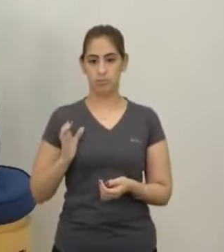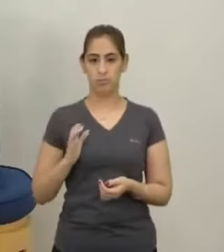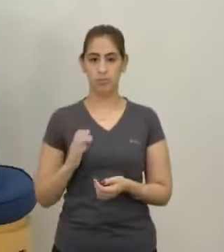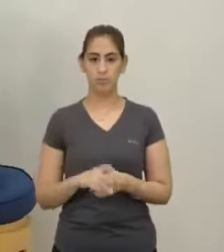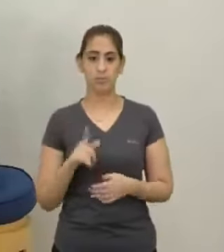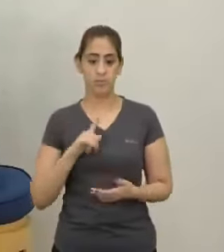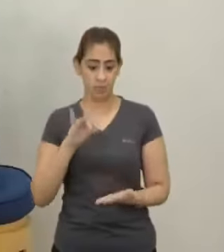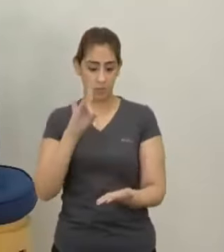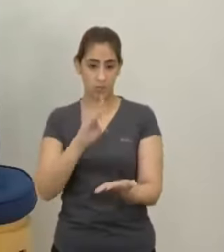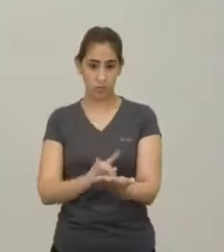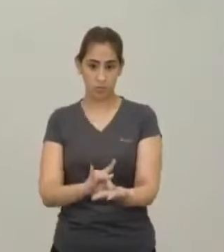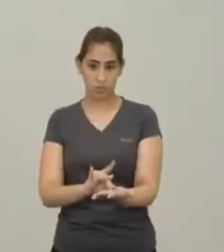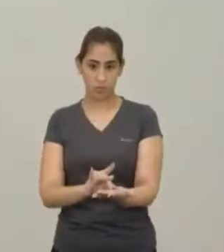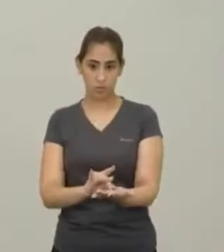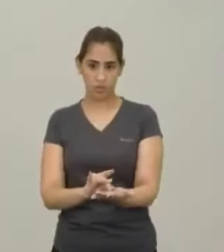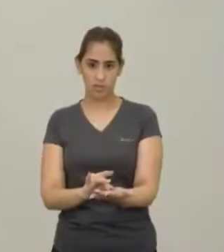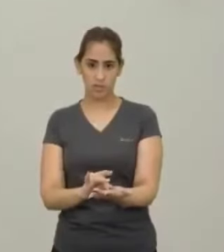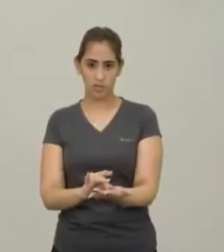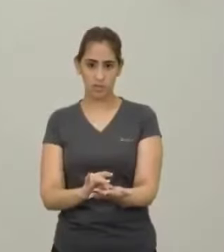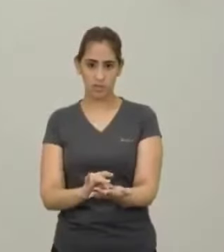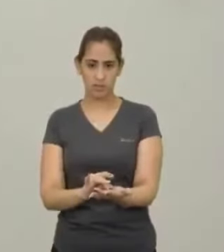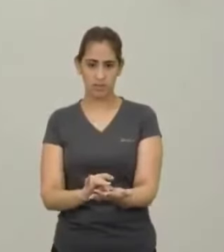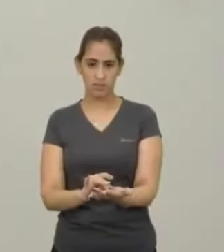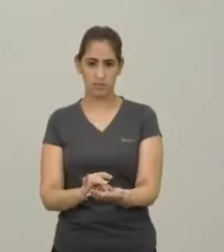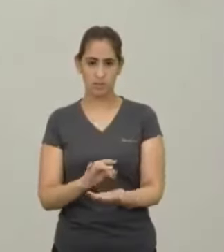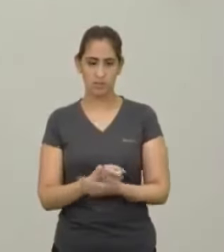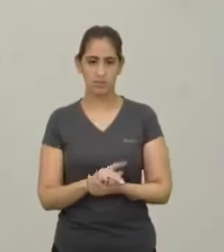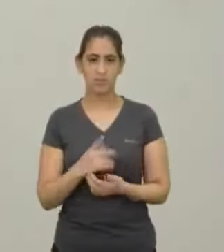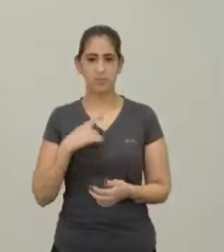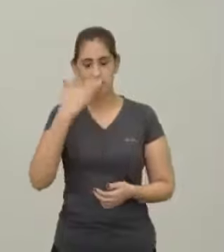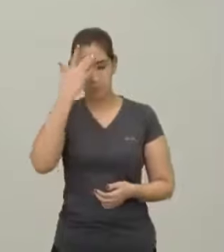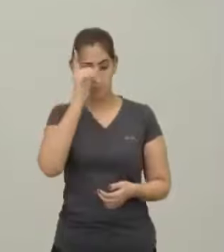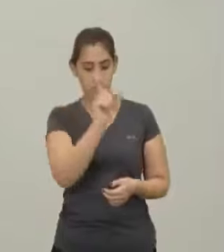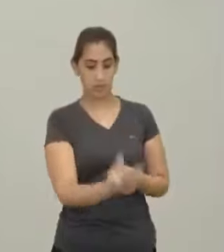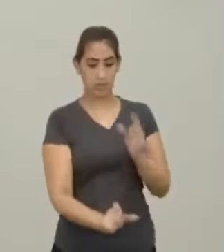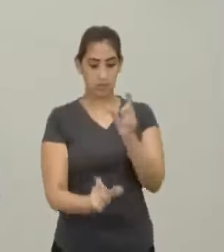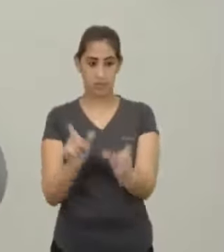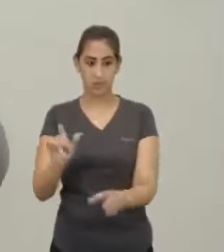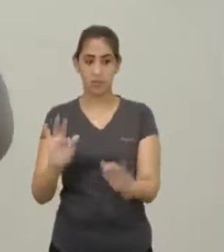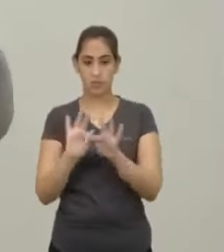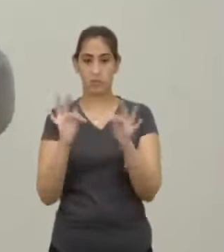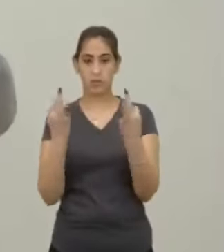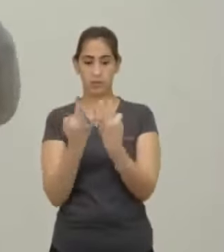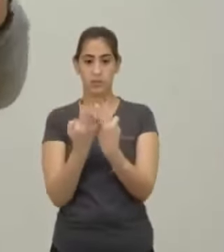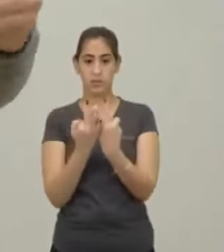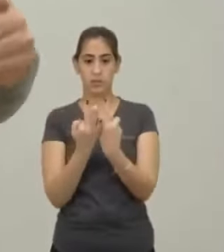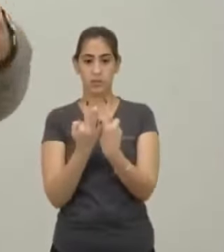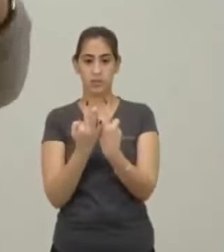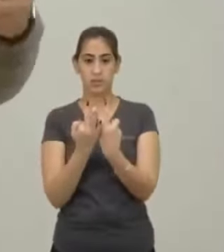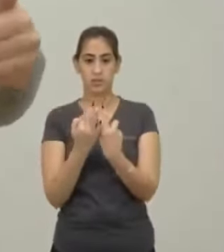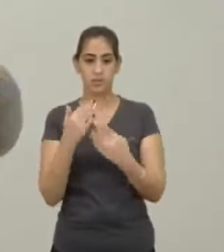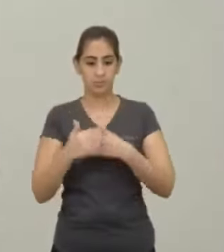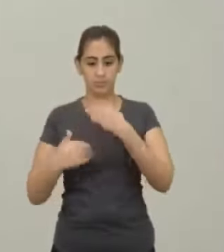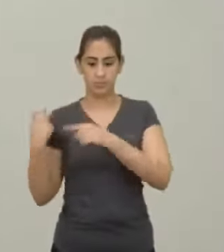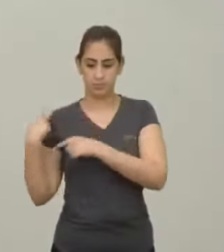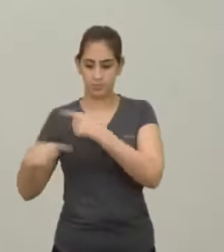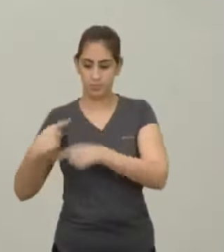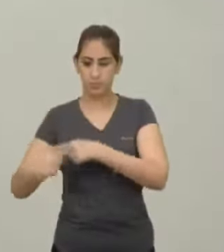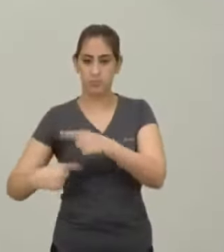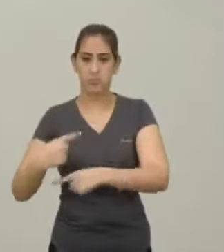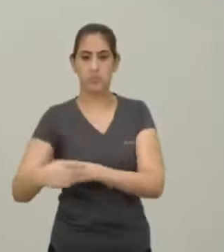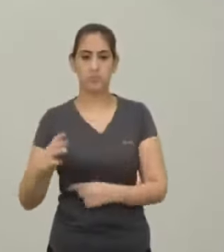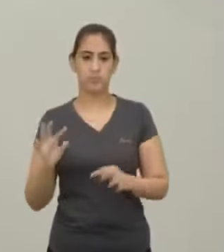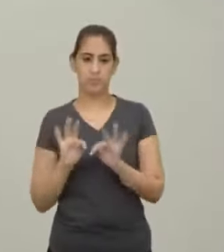uma origem nobiliárquica Alguém da sua família Algum ancestral da sua família Foi legando um título de nobreza Que